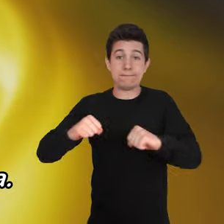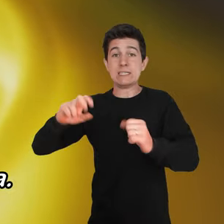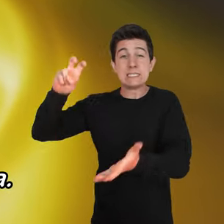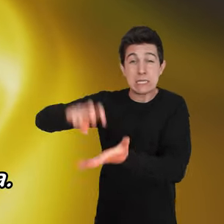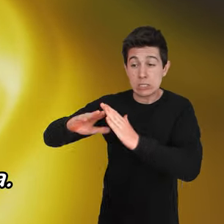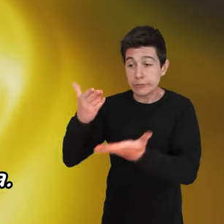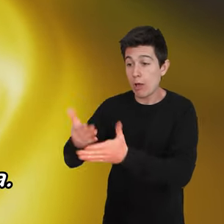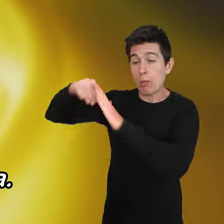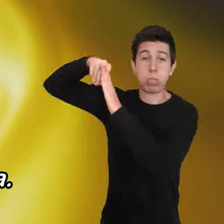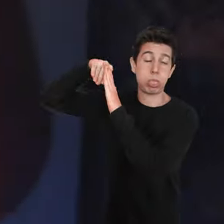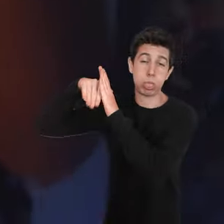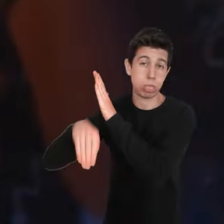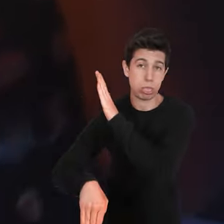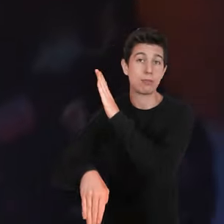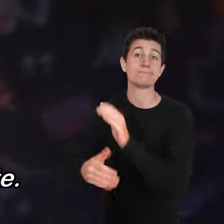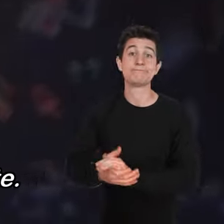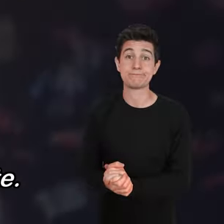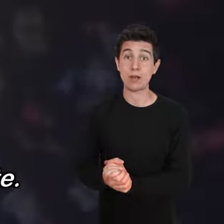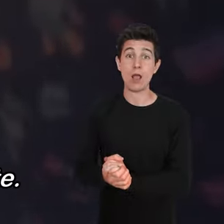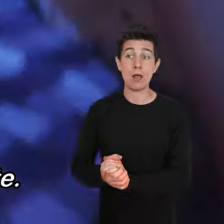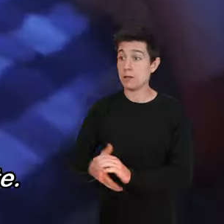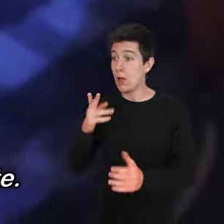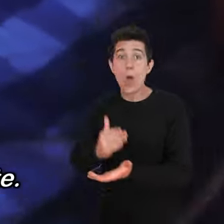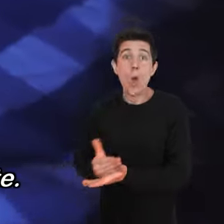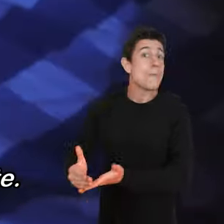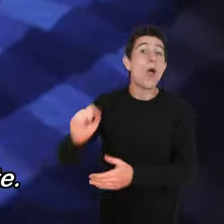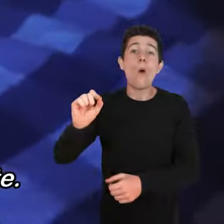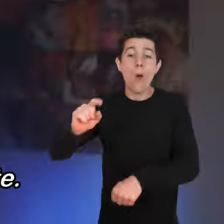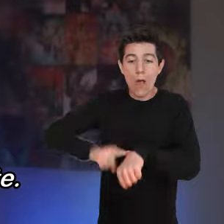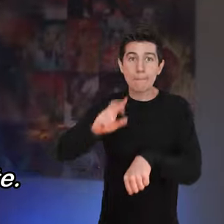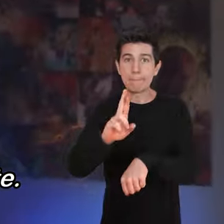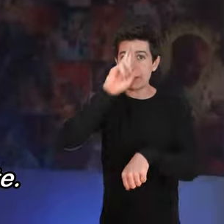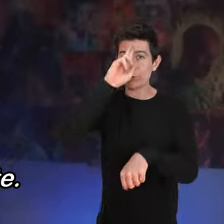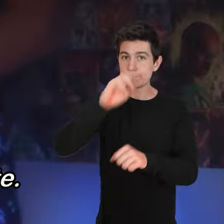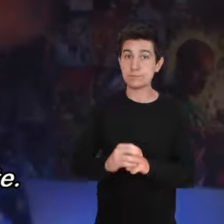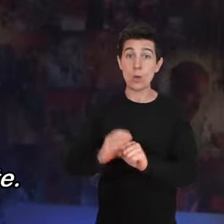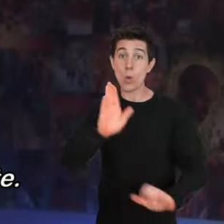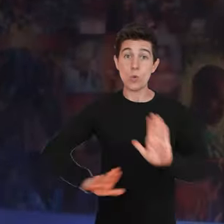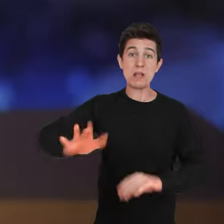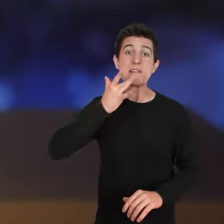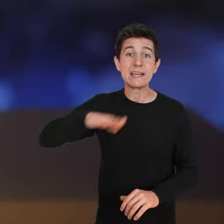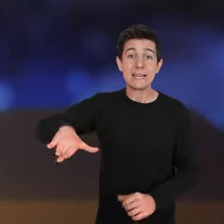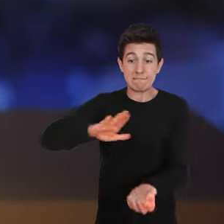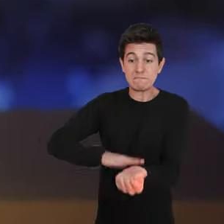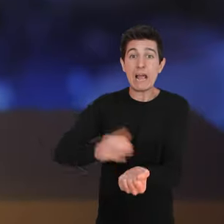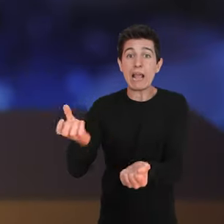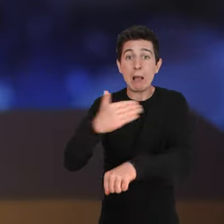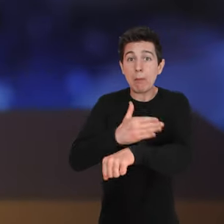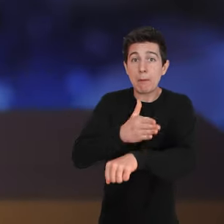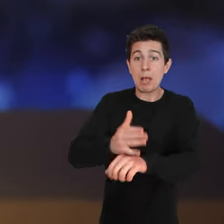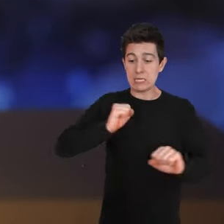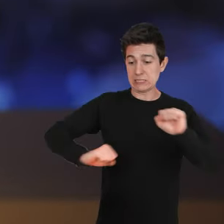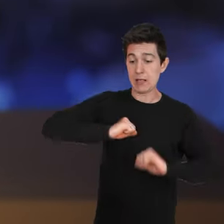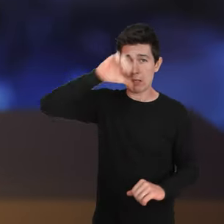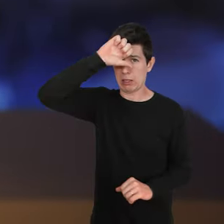queda de desempenho na escola. Essa montanha-russa cheia de adrenalina sai à meia-noite. Cuidado, risco de medo de ficar